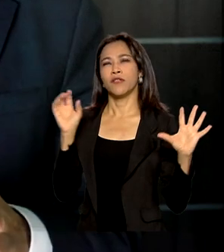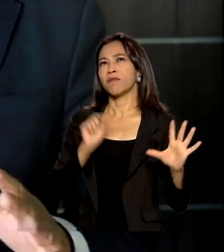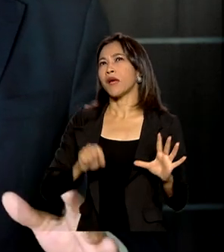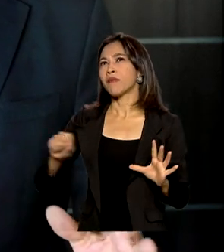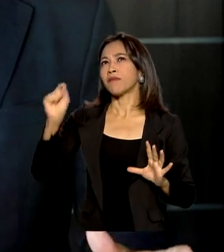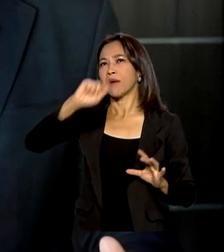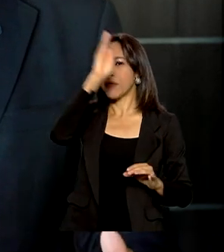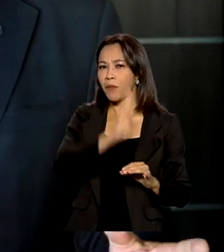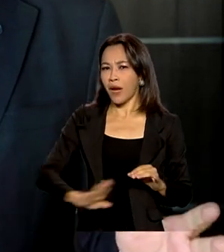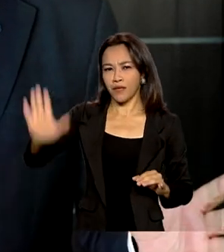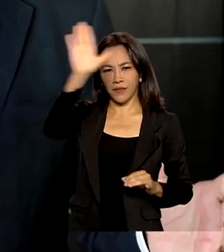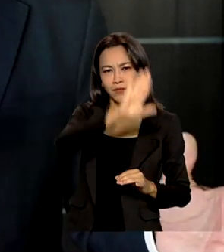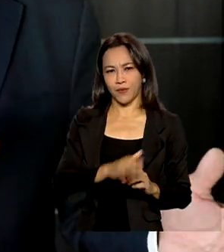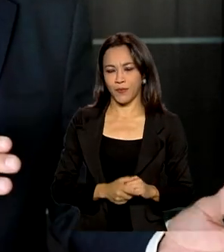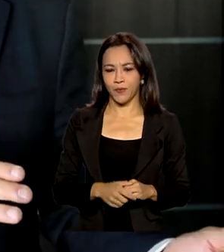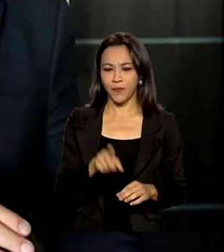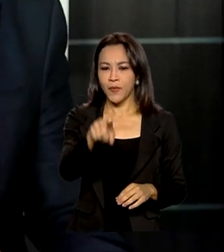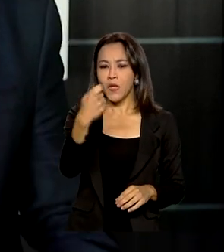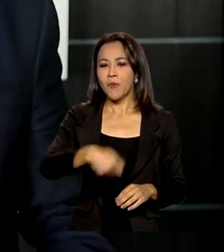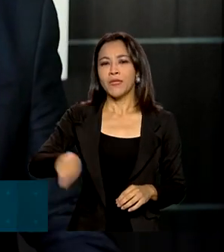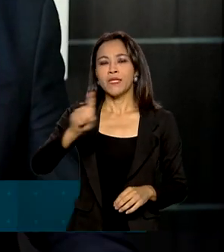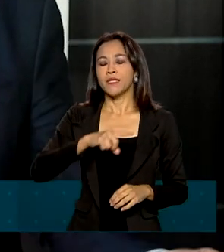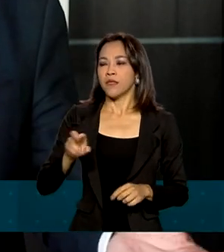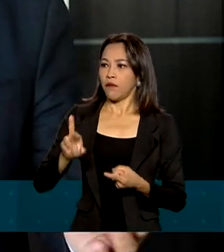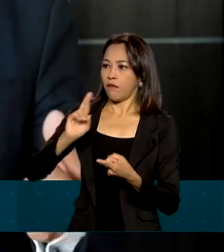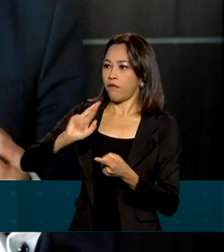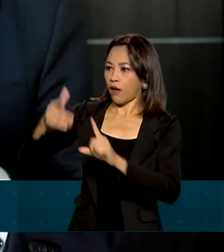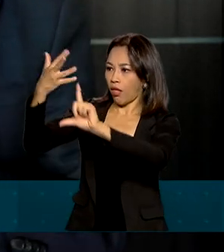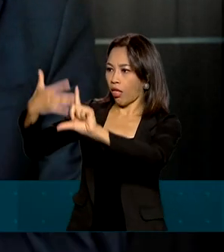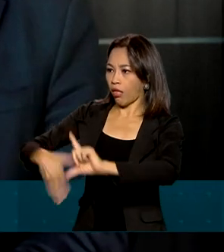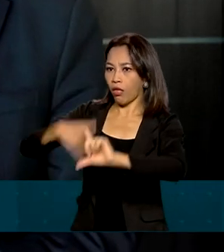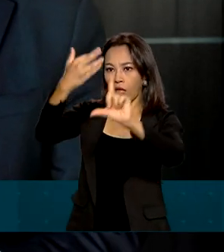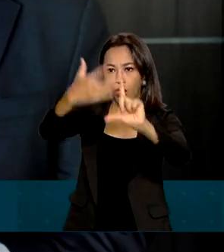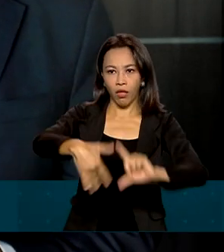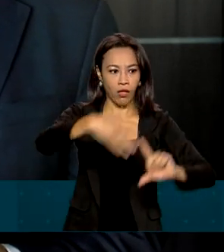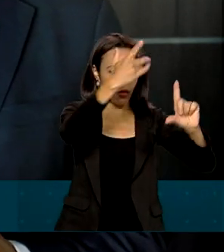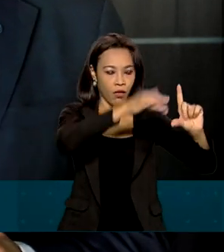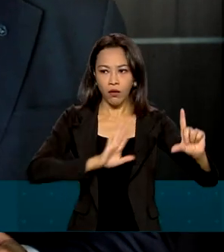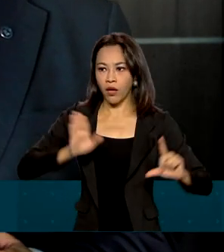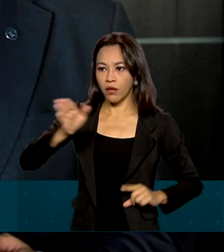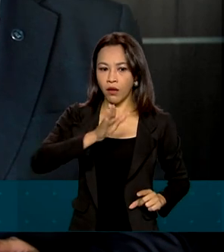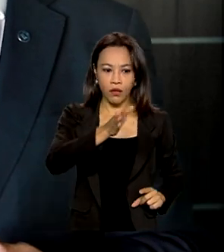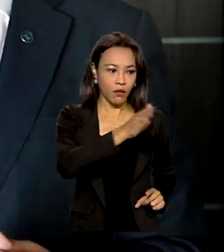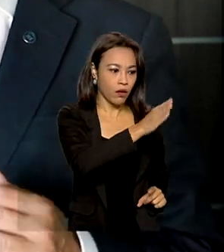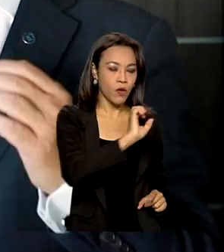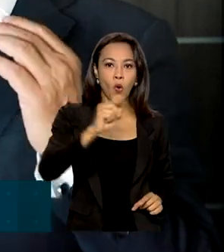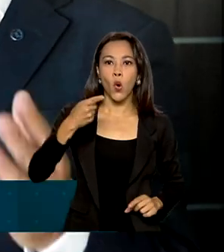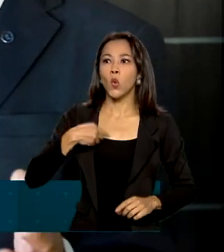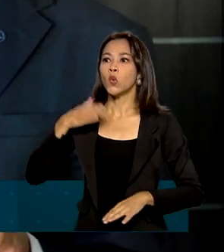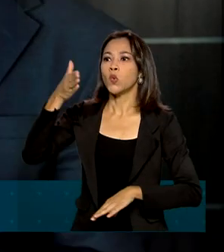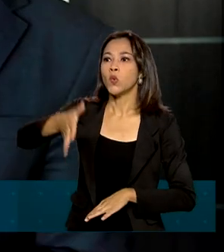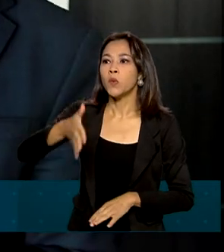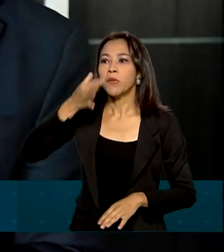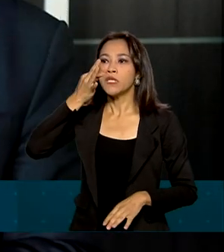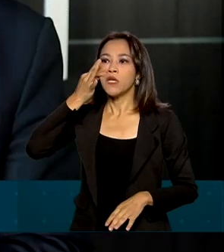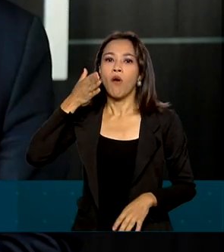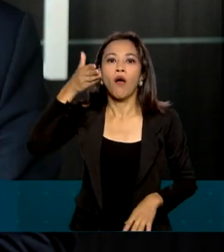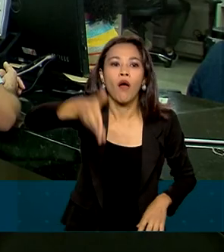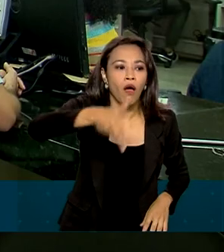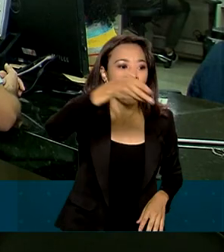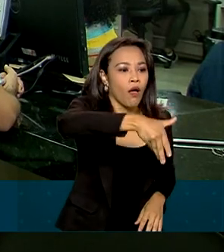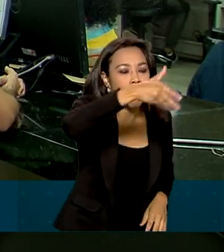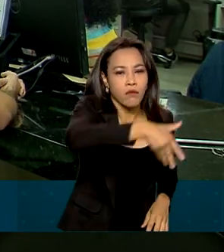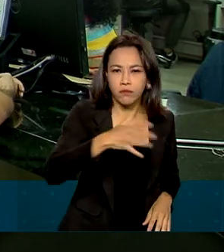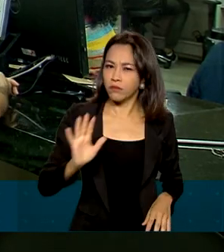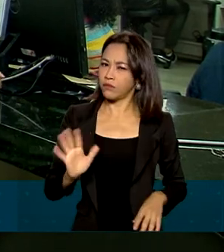Você não precisa mais entrar em diversos portais ou ir em vários órgãos públicos para dar início ao funcionamento da sua nova